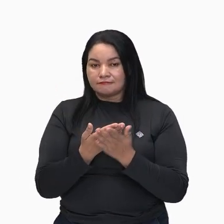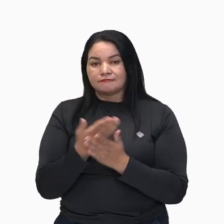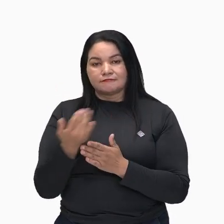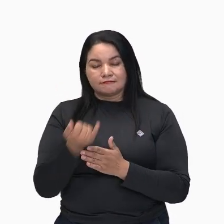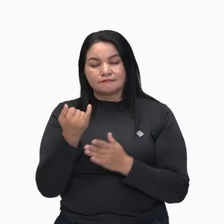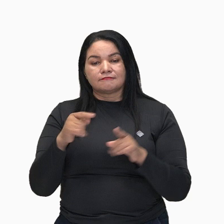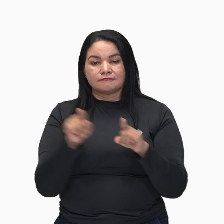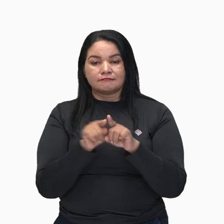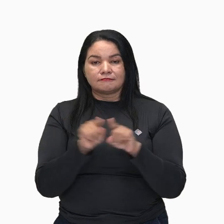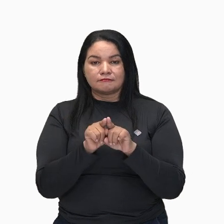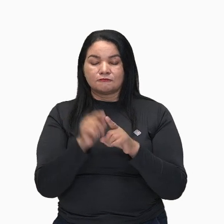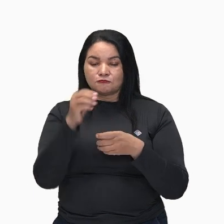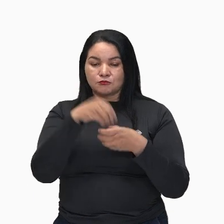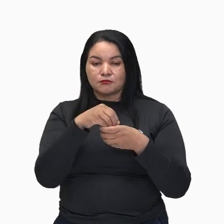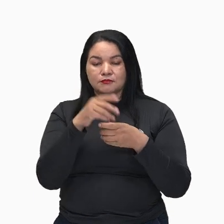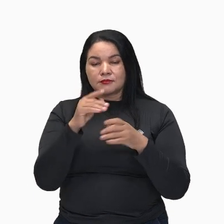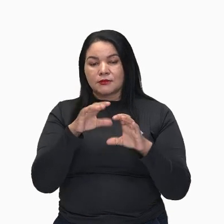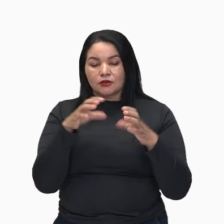comunidade escolar.